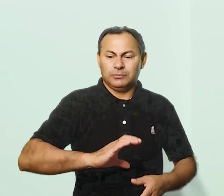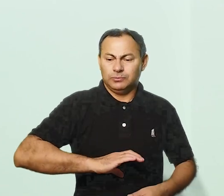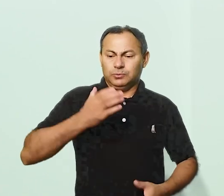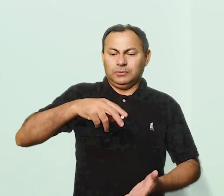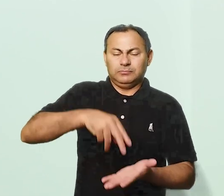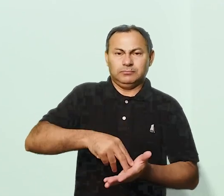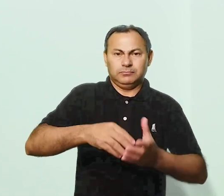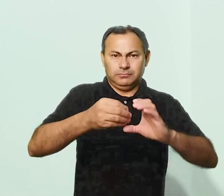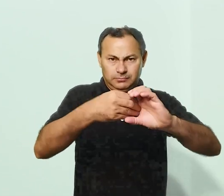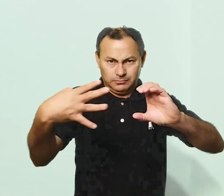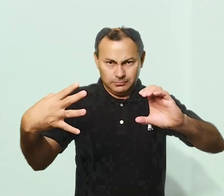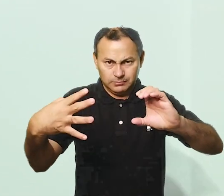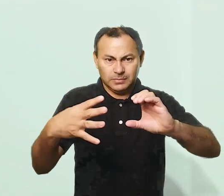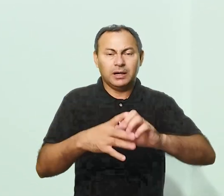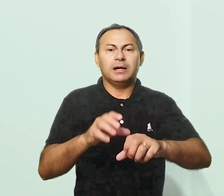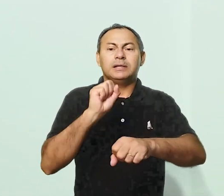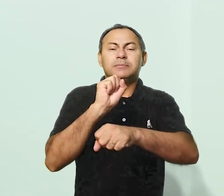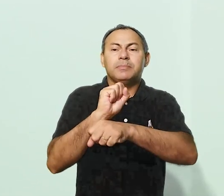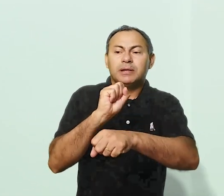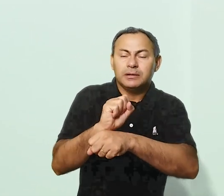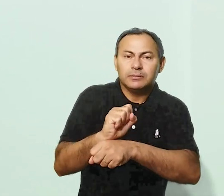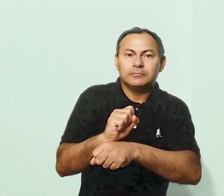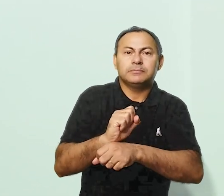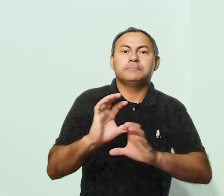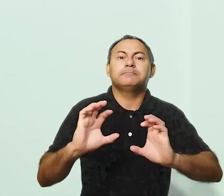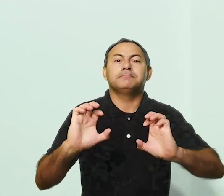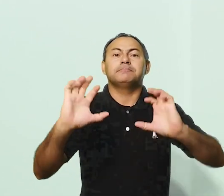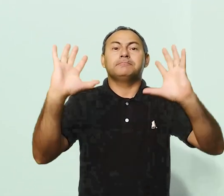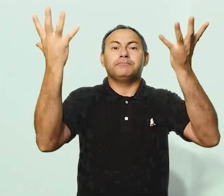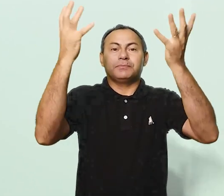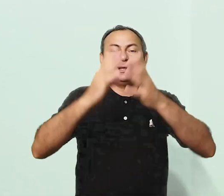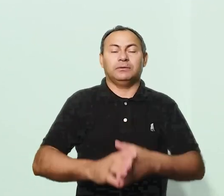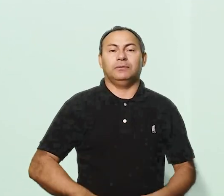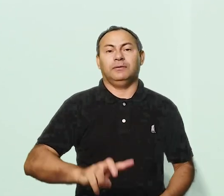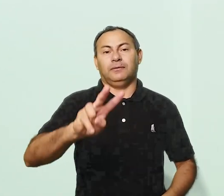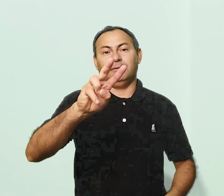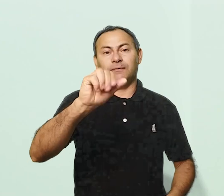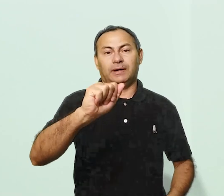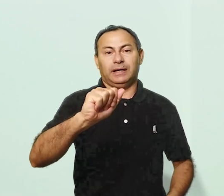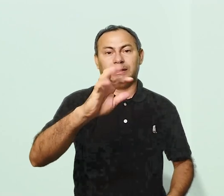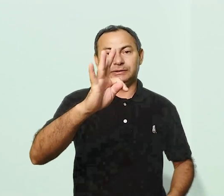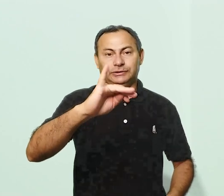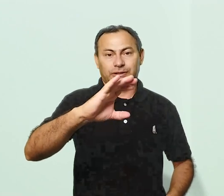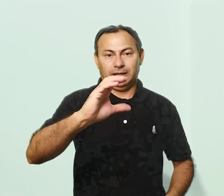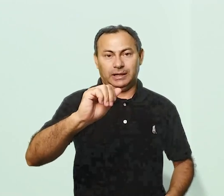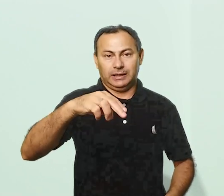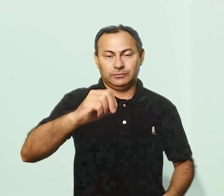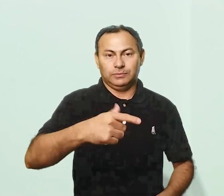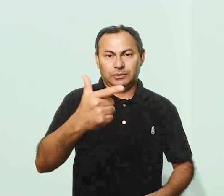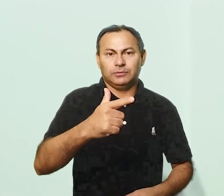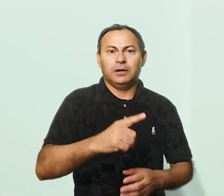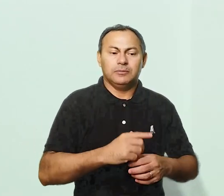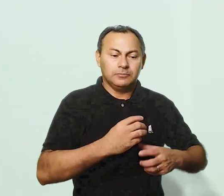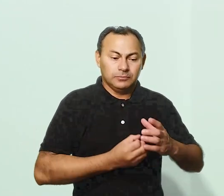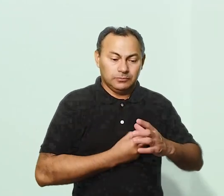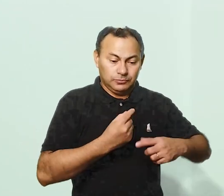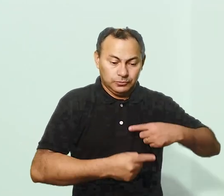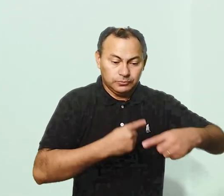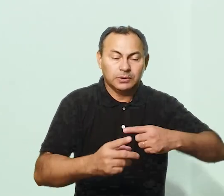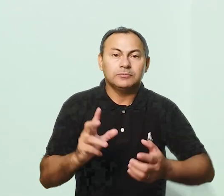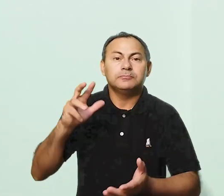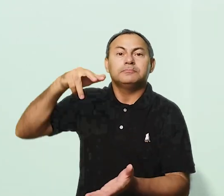havia caracterizado a espera e a celebração do Vaticano II. Vai desaparecendo a geração dos